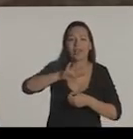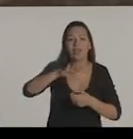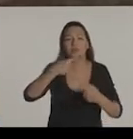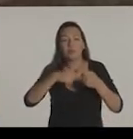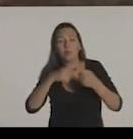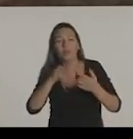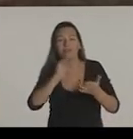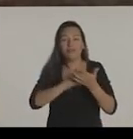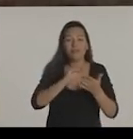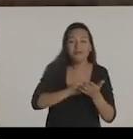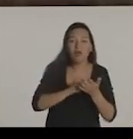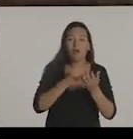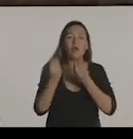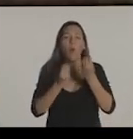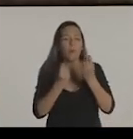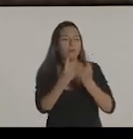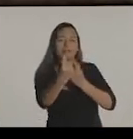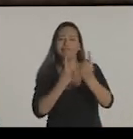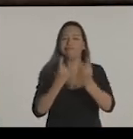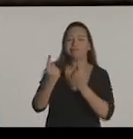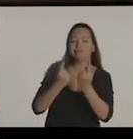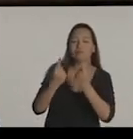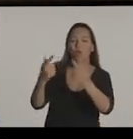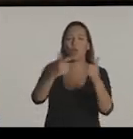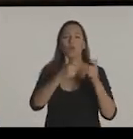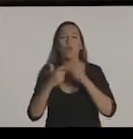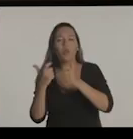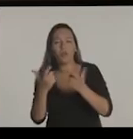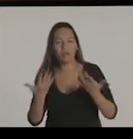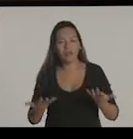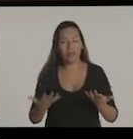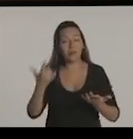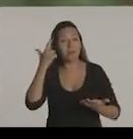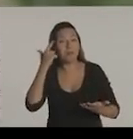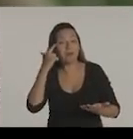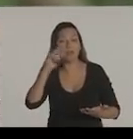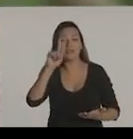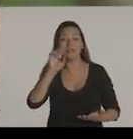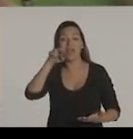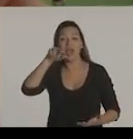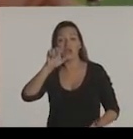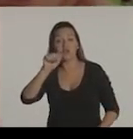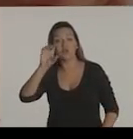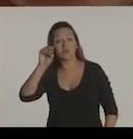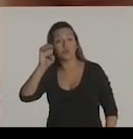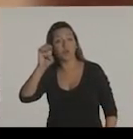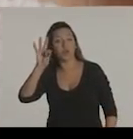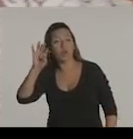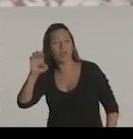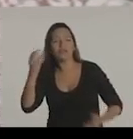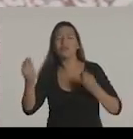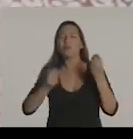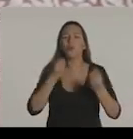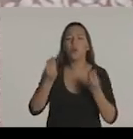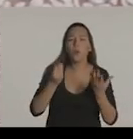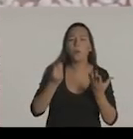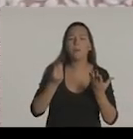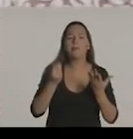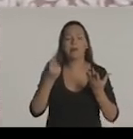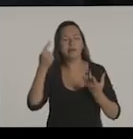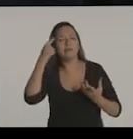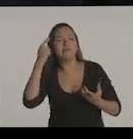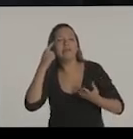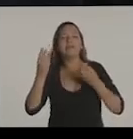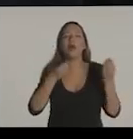que a mobilidade é deficiente para aqueles que moram especialmente na Zona Oeste? Às vezes, assim, falam, ah, vamos para o centro, vamos no